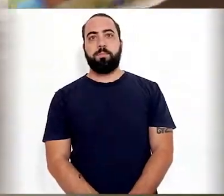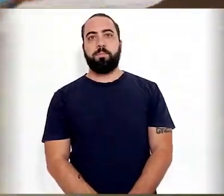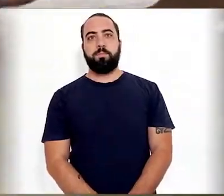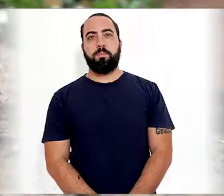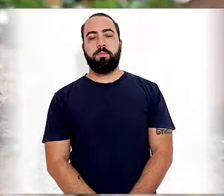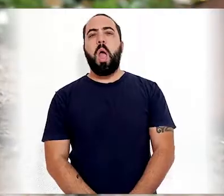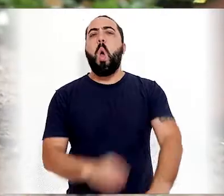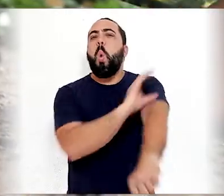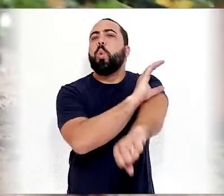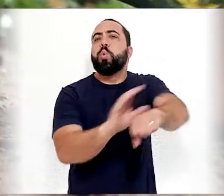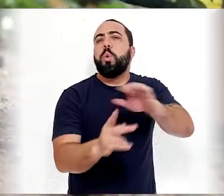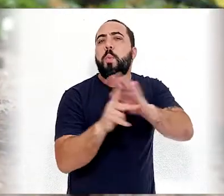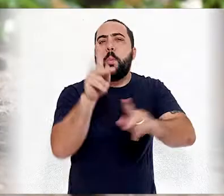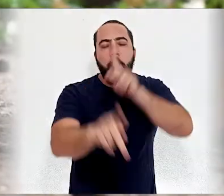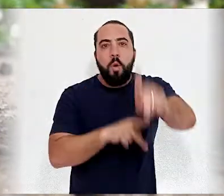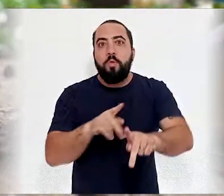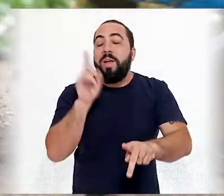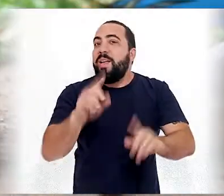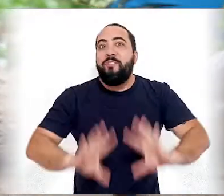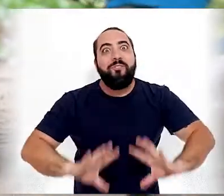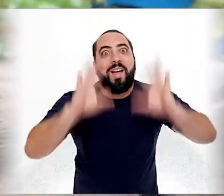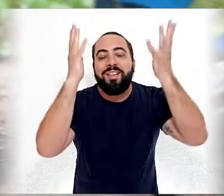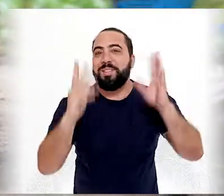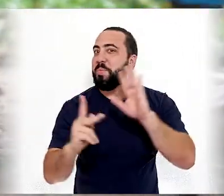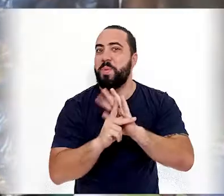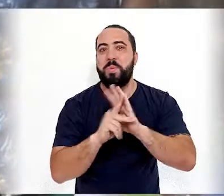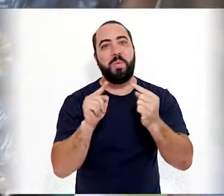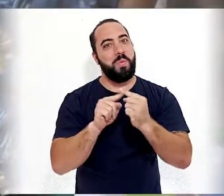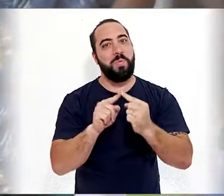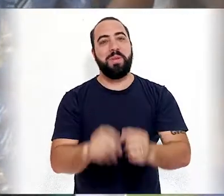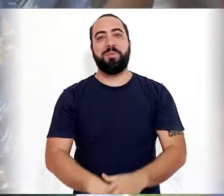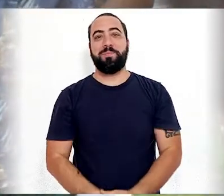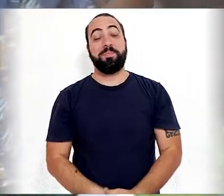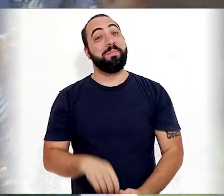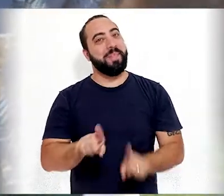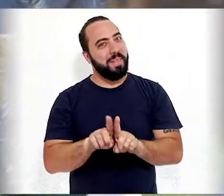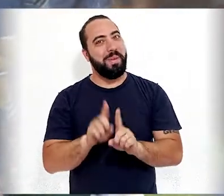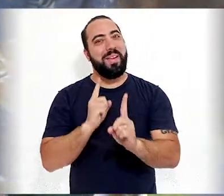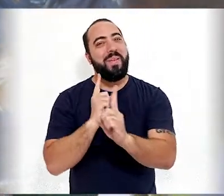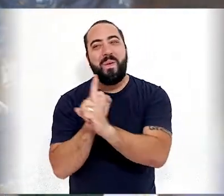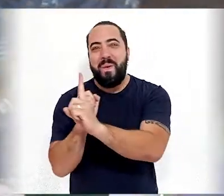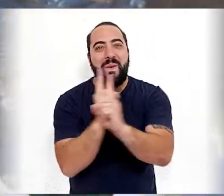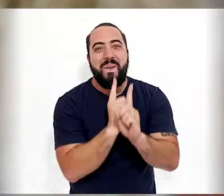A cultura popular é feita de festa e de encontros.